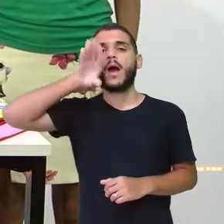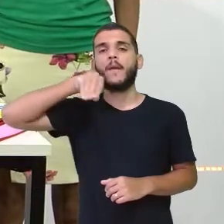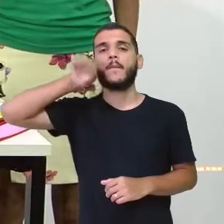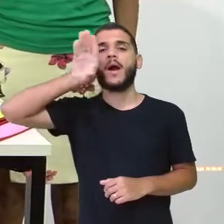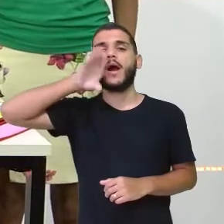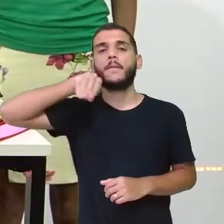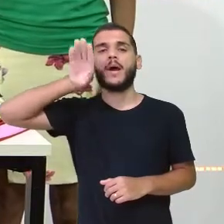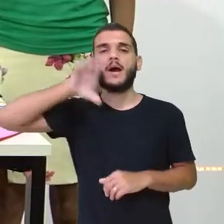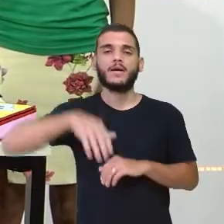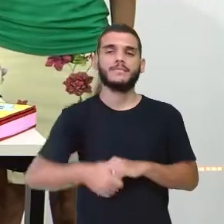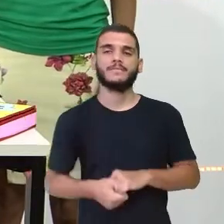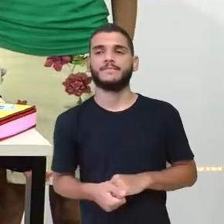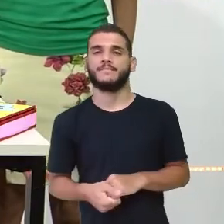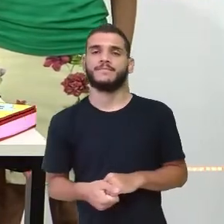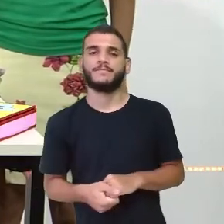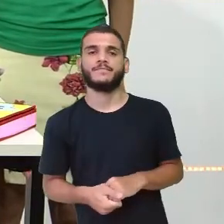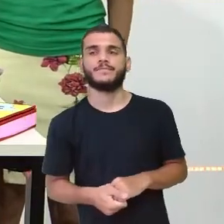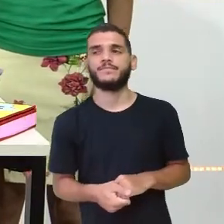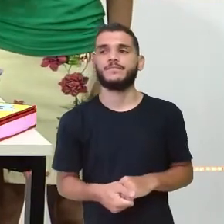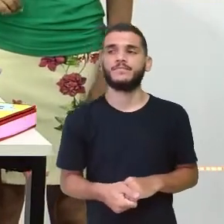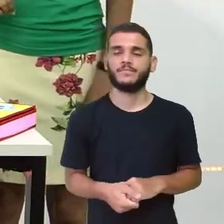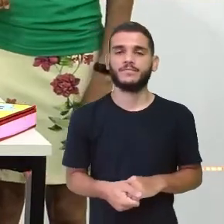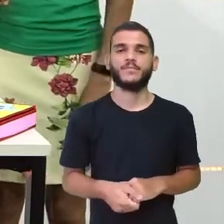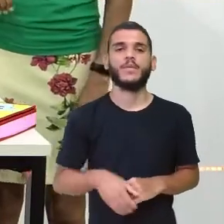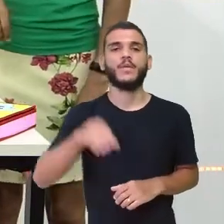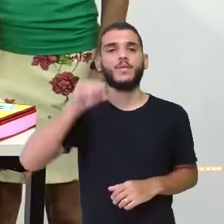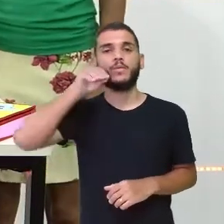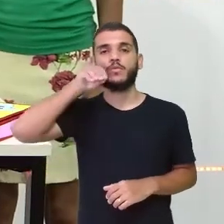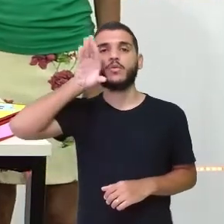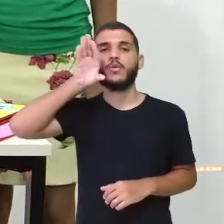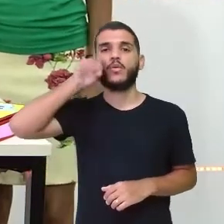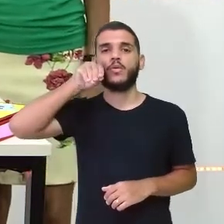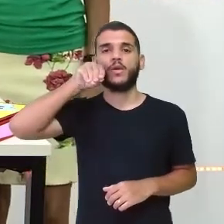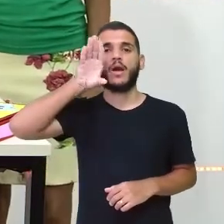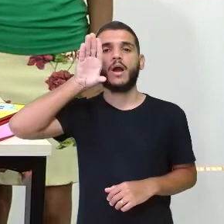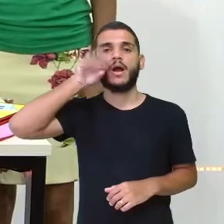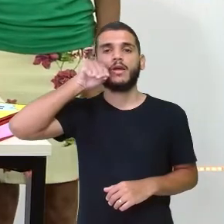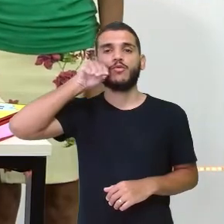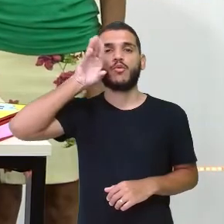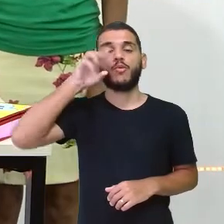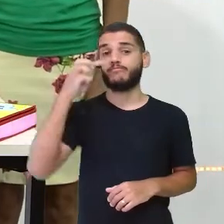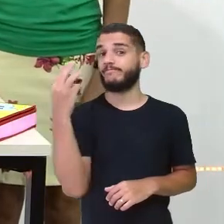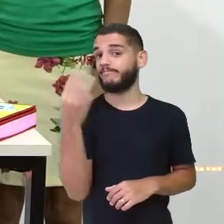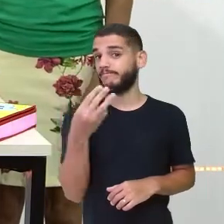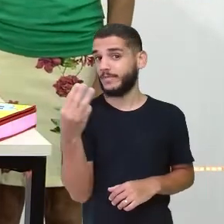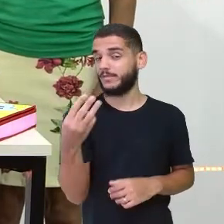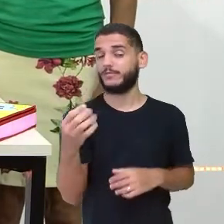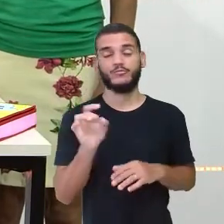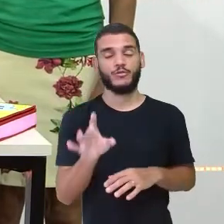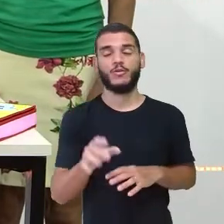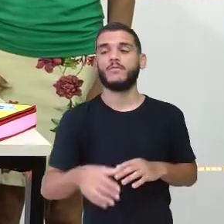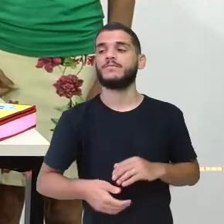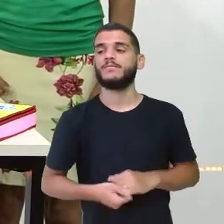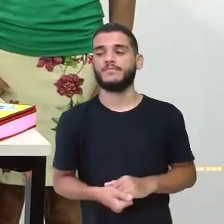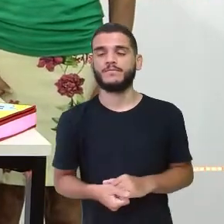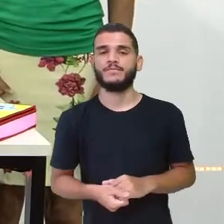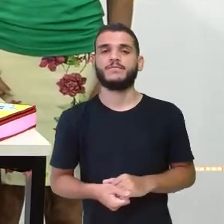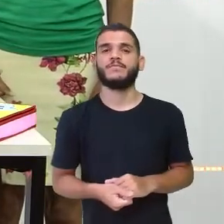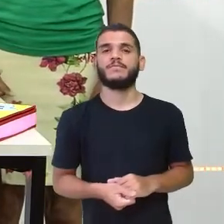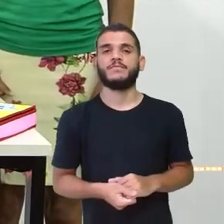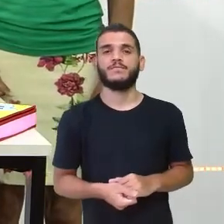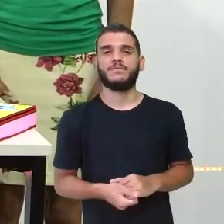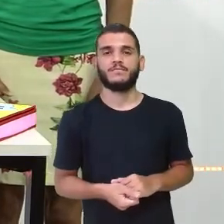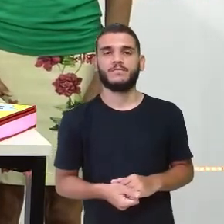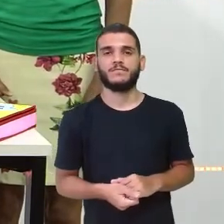vezes? Tu. Cã. Nó. Três vezes. Tu. Cã. Nó. Três pedacinhos.